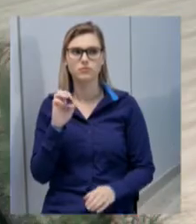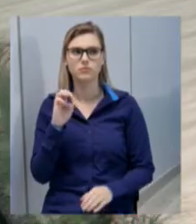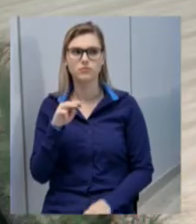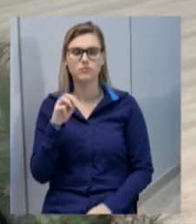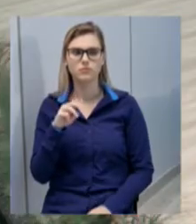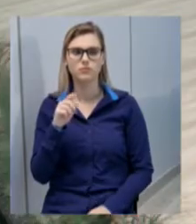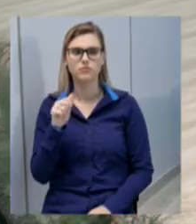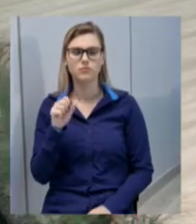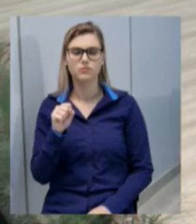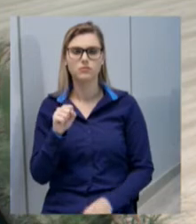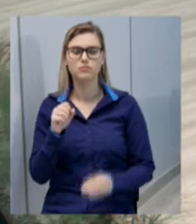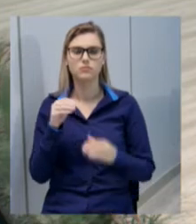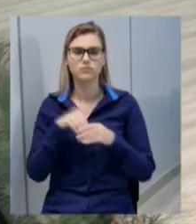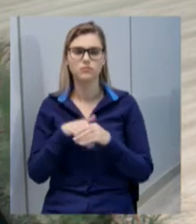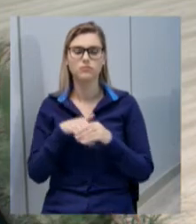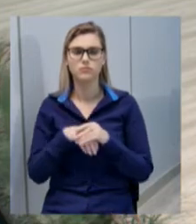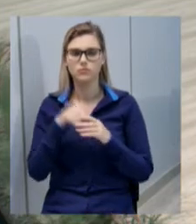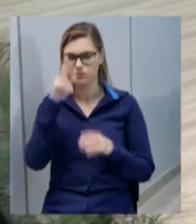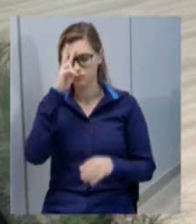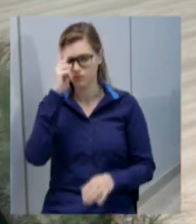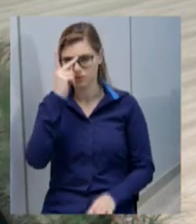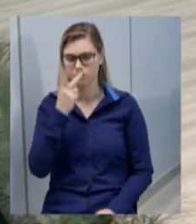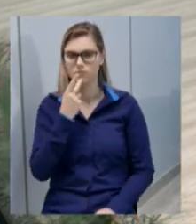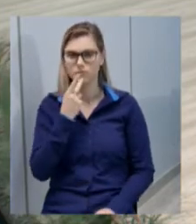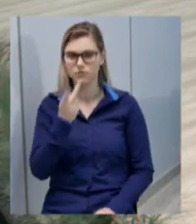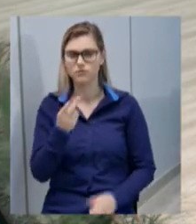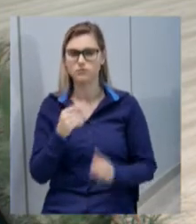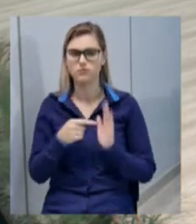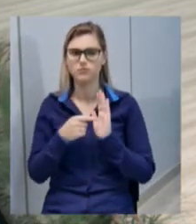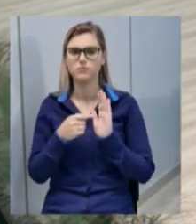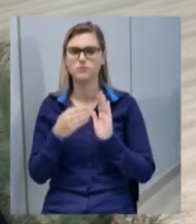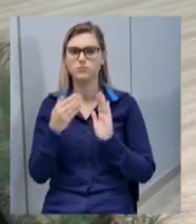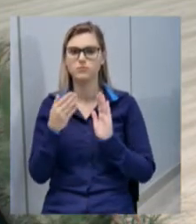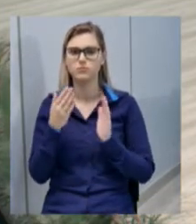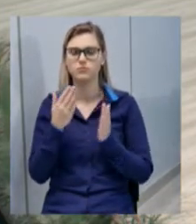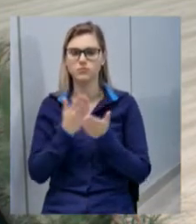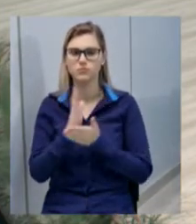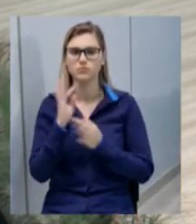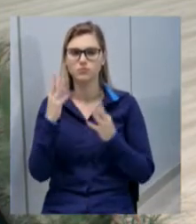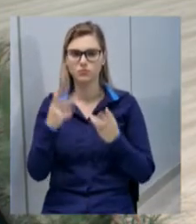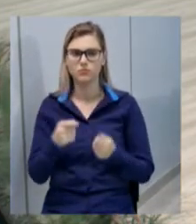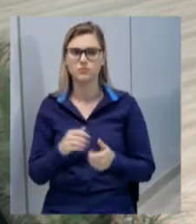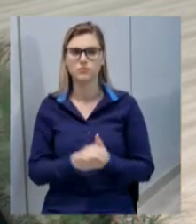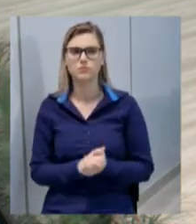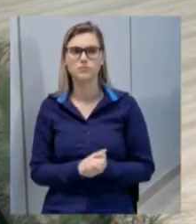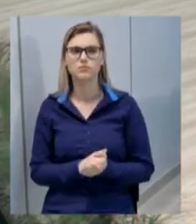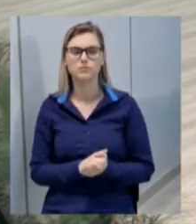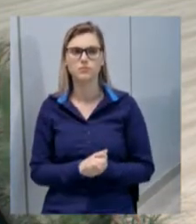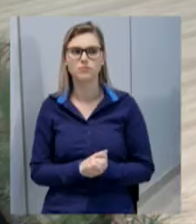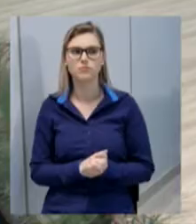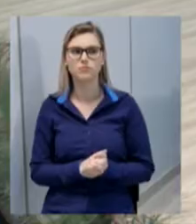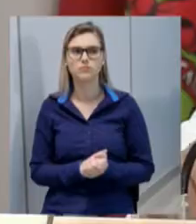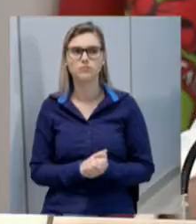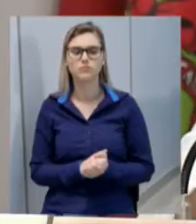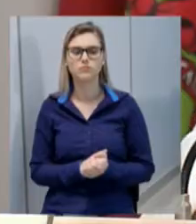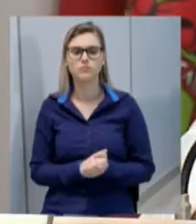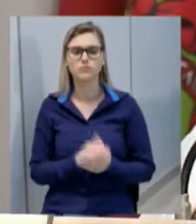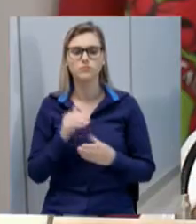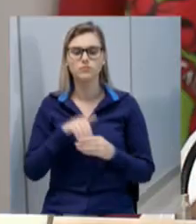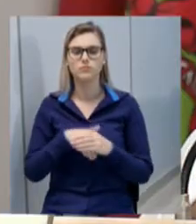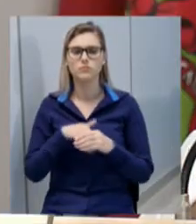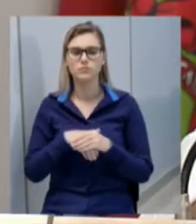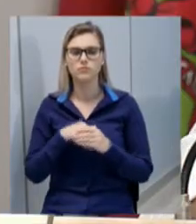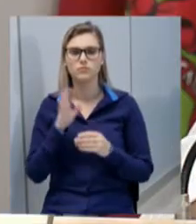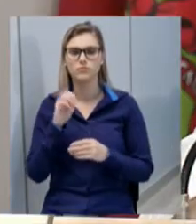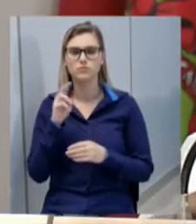em votação os contrários se manifestem aprovado por unanimidade coloque em votação a emenda número